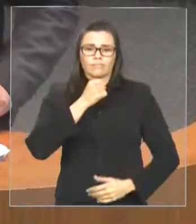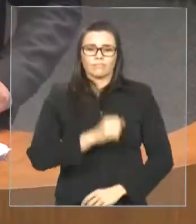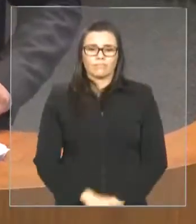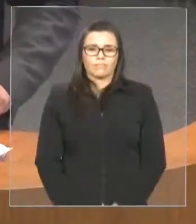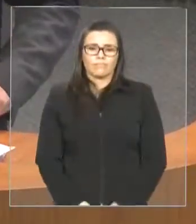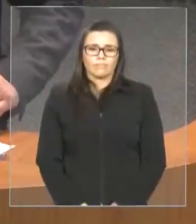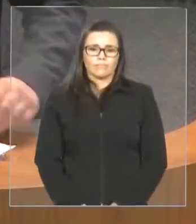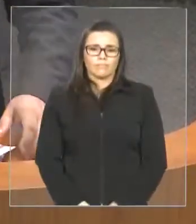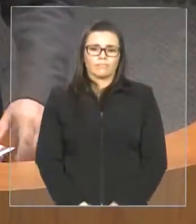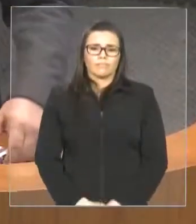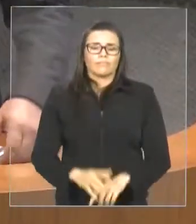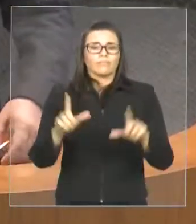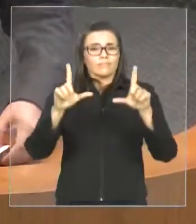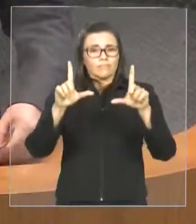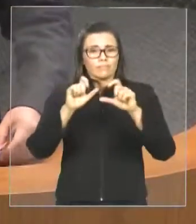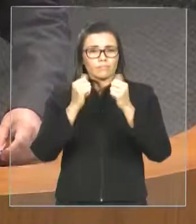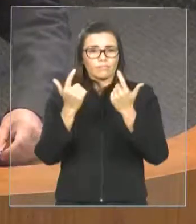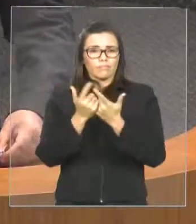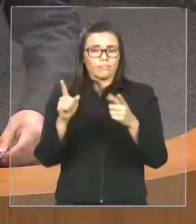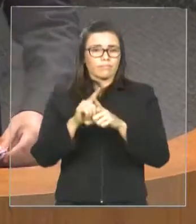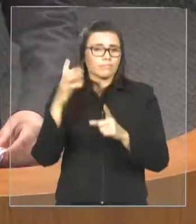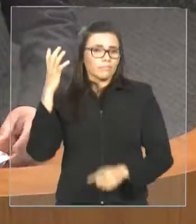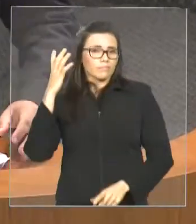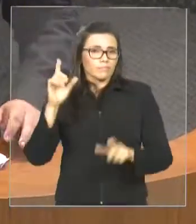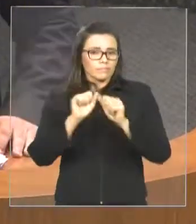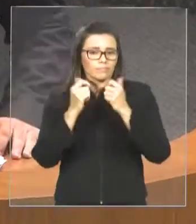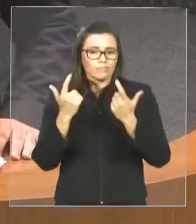aos telespectadores, enfim, a toda a população do Maranhão.